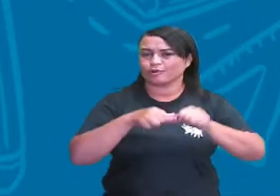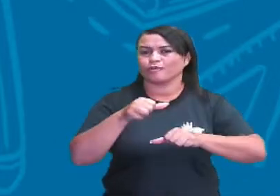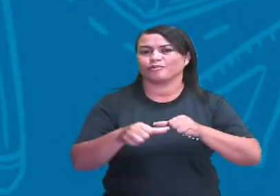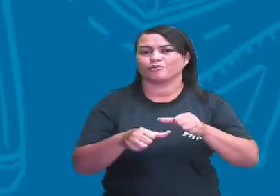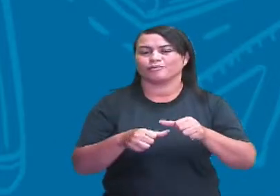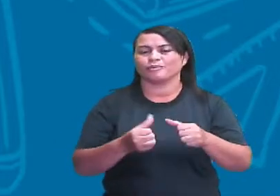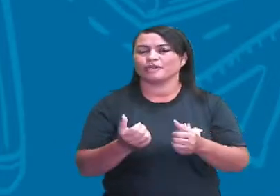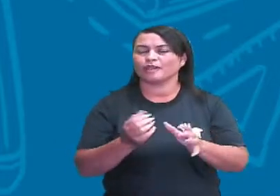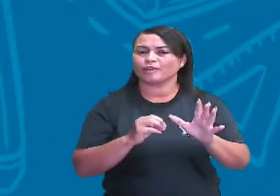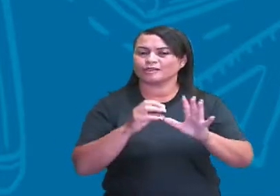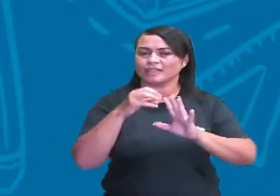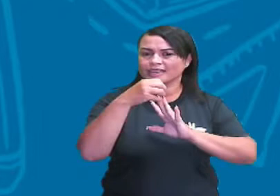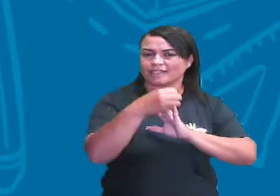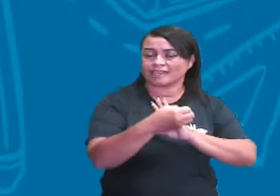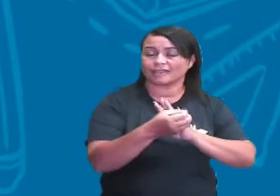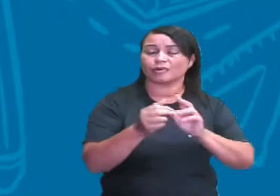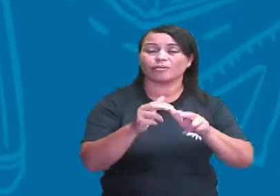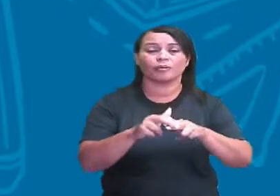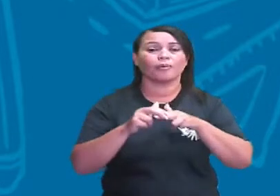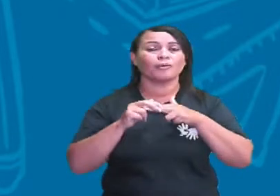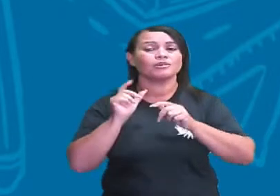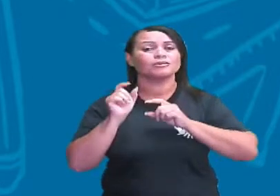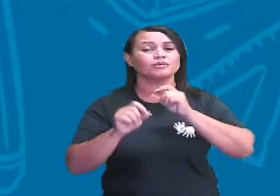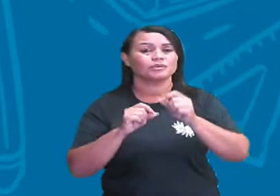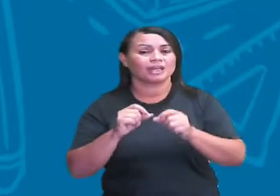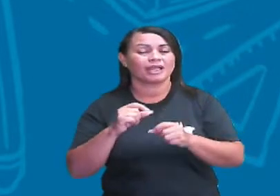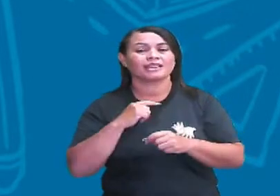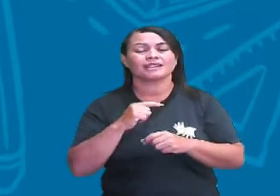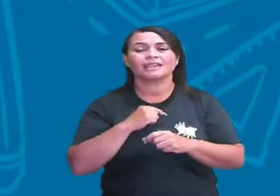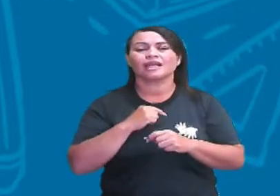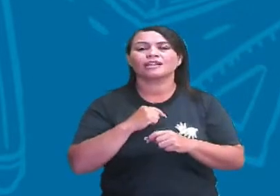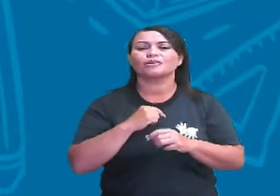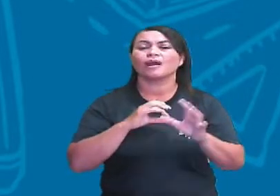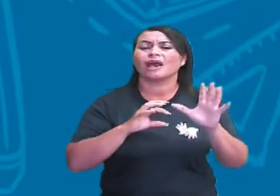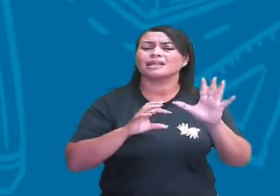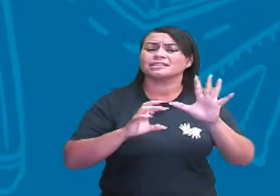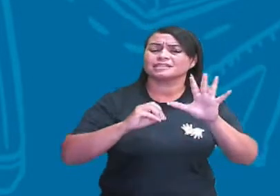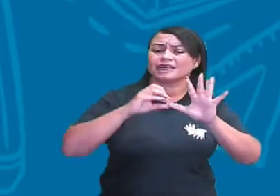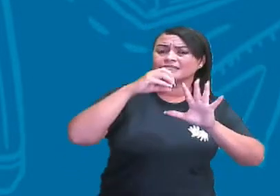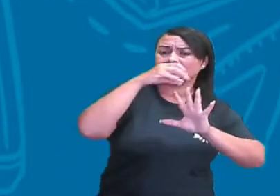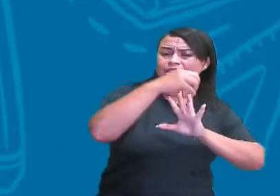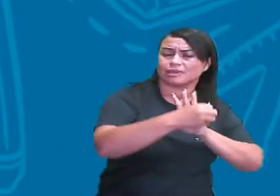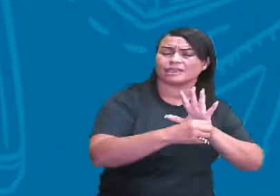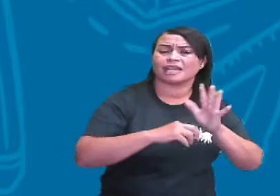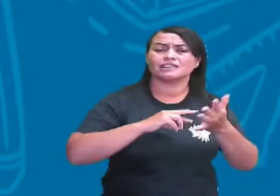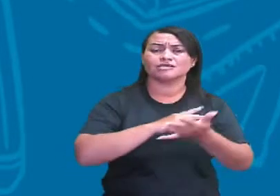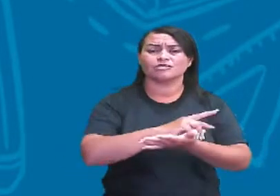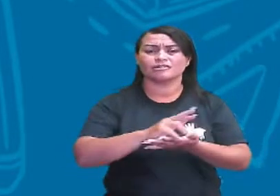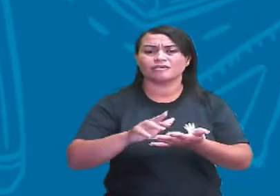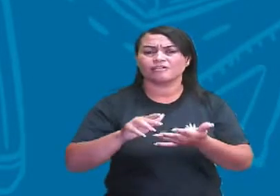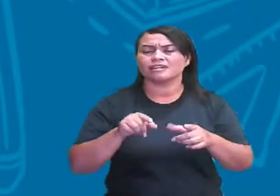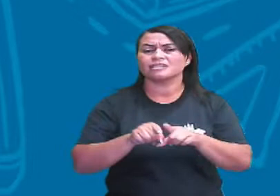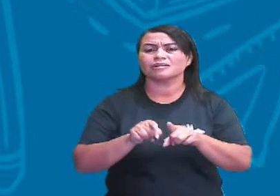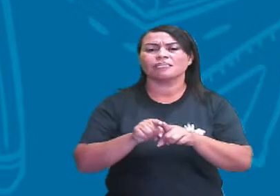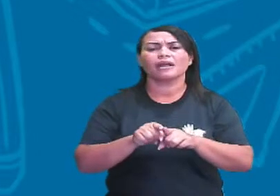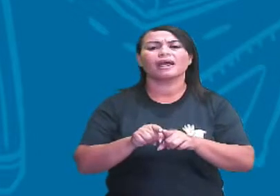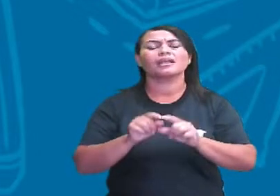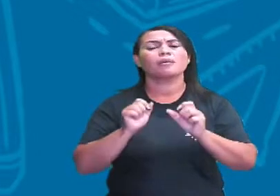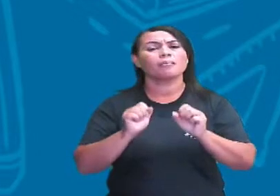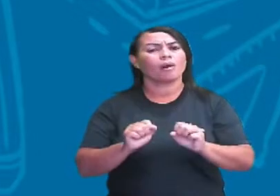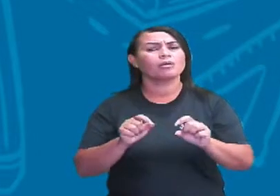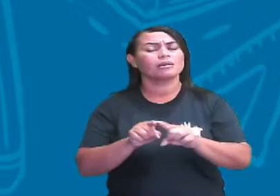certo? Portanto, as cadeias alimentares, elas são compostas por organismos que podem ser